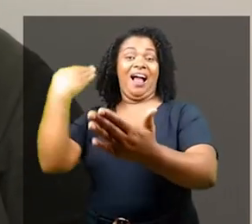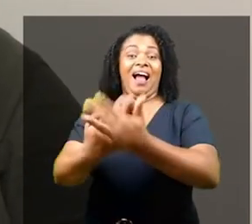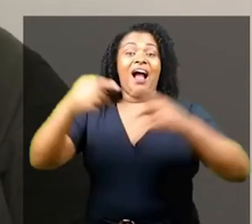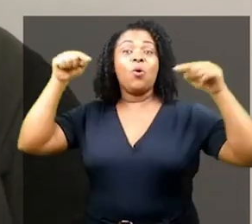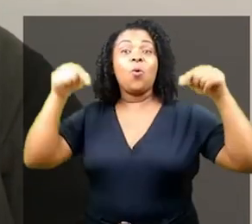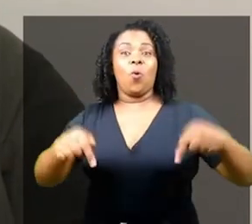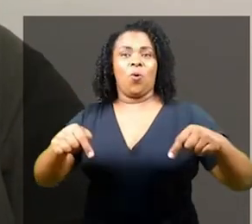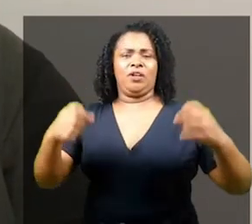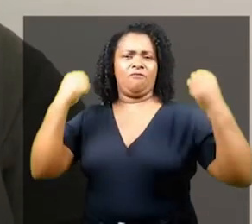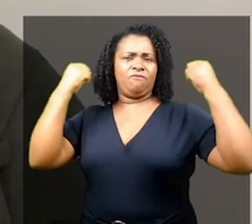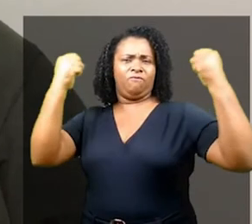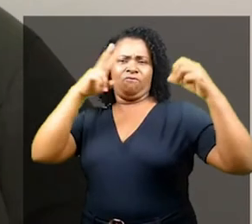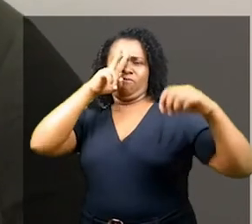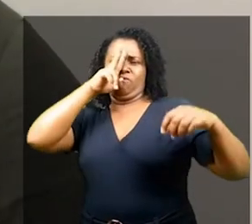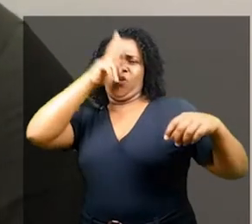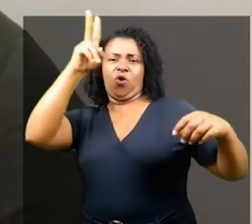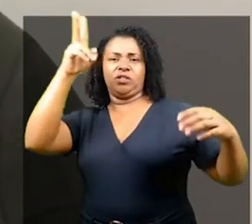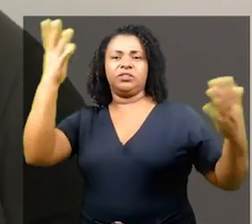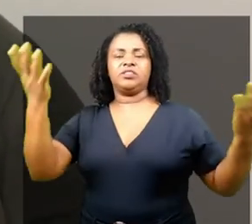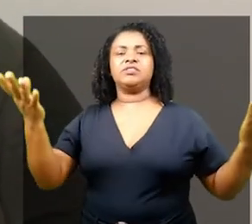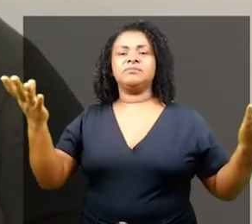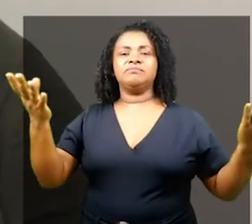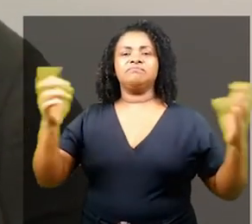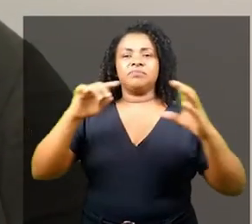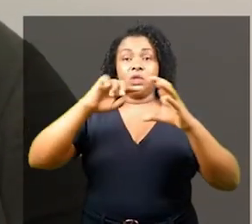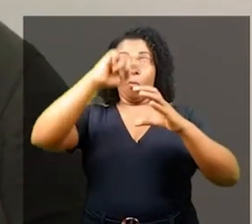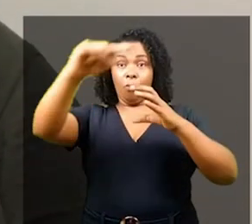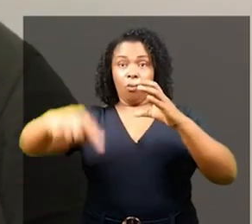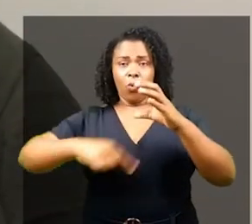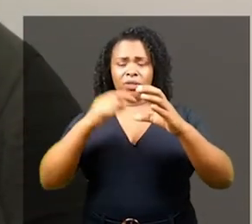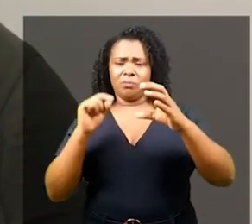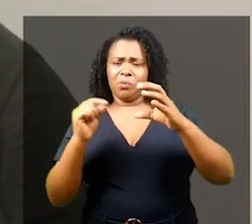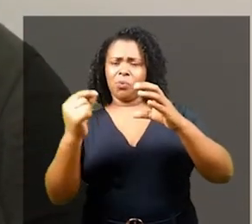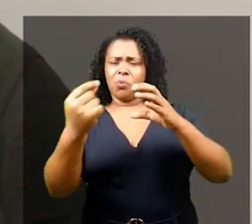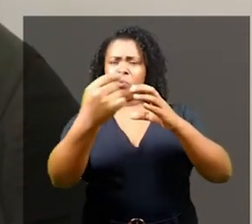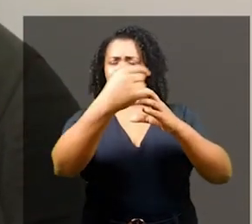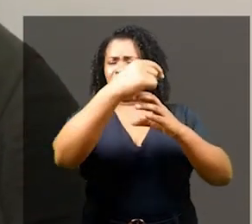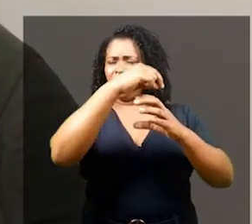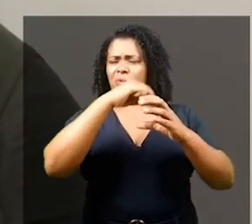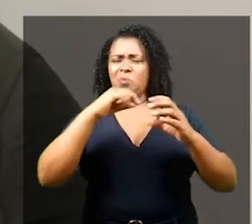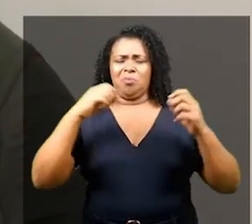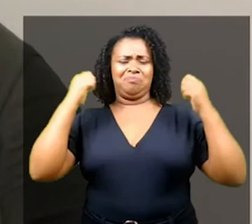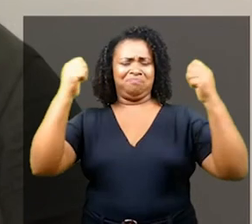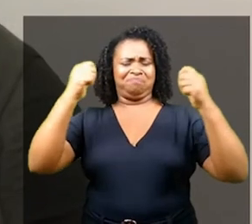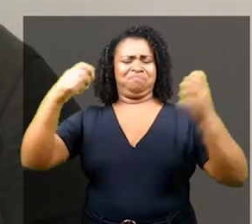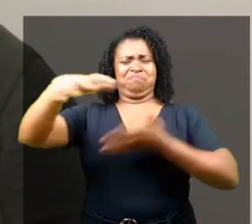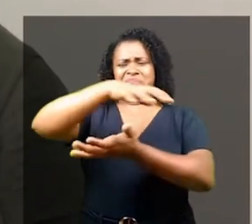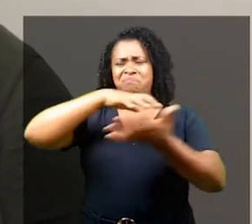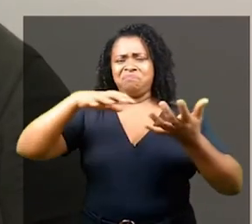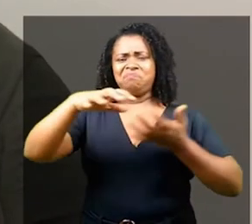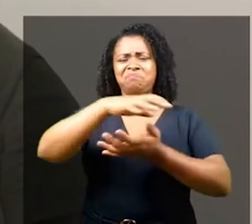resiliência. Se eu acredito que com o crescimento dos protestos pelo mundo a consciência social vai